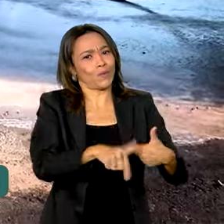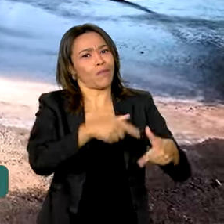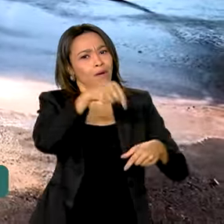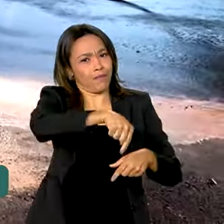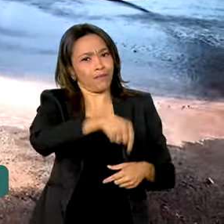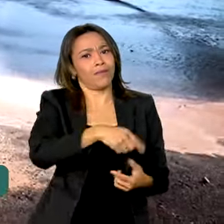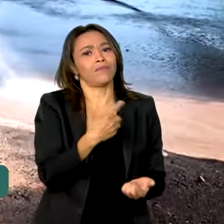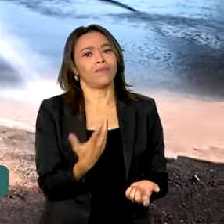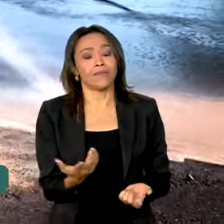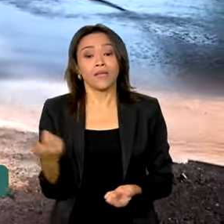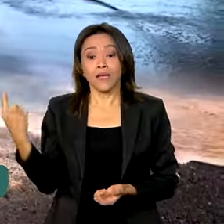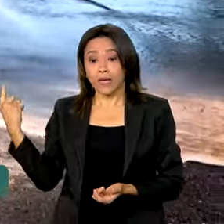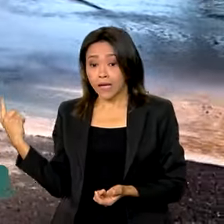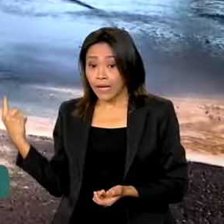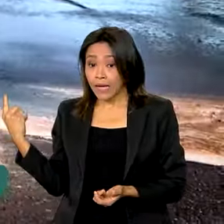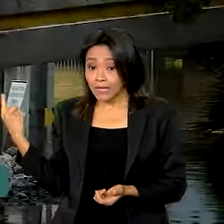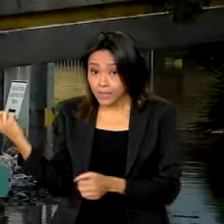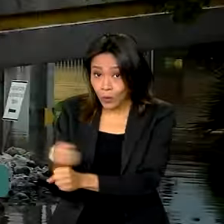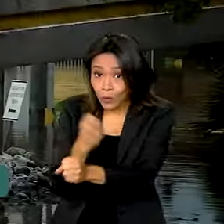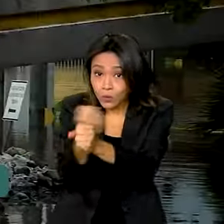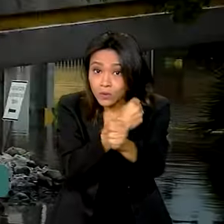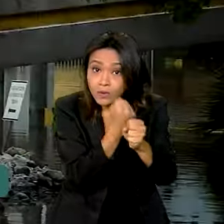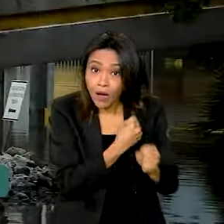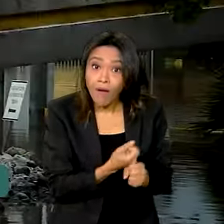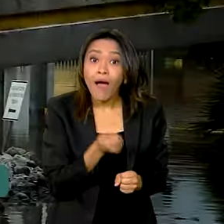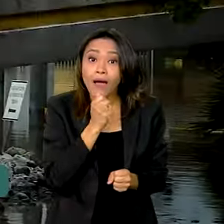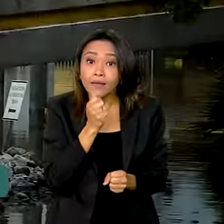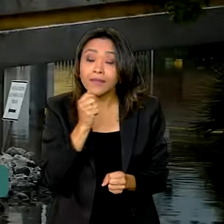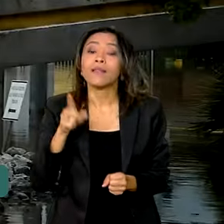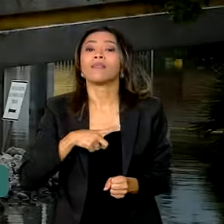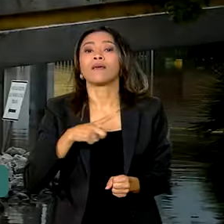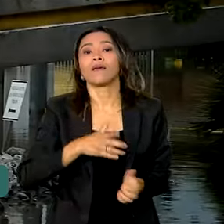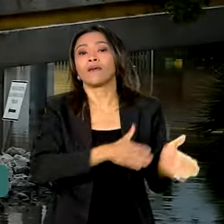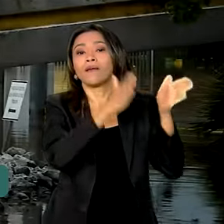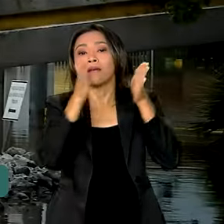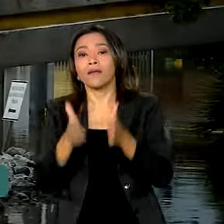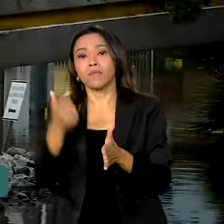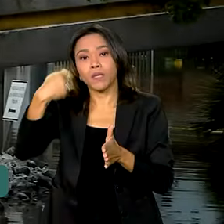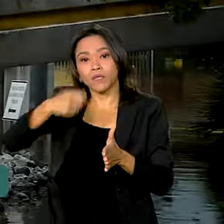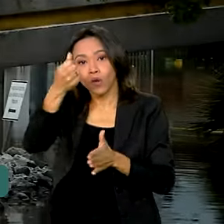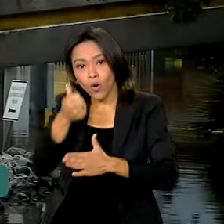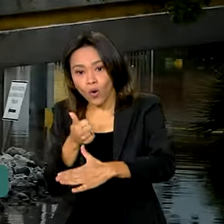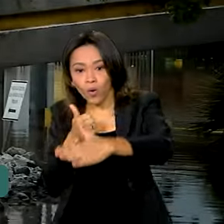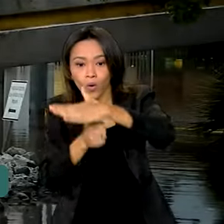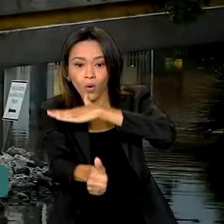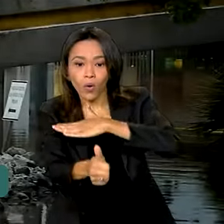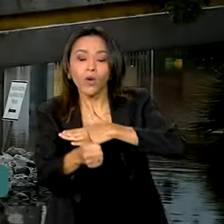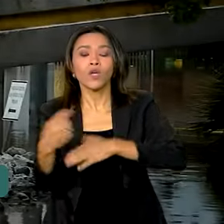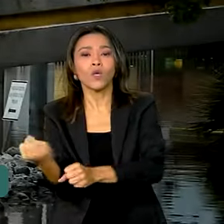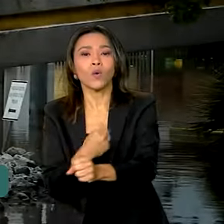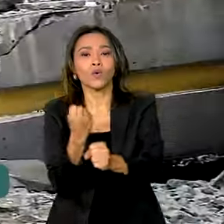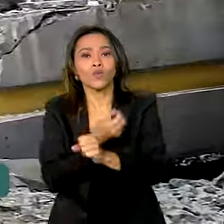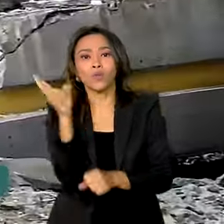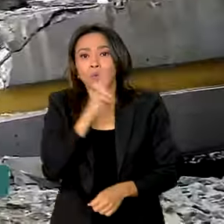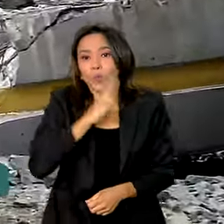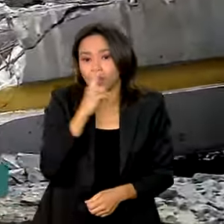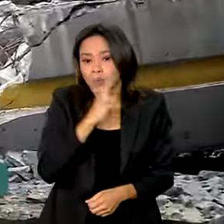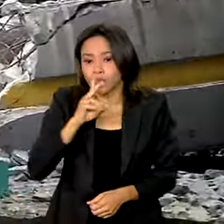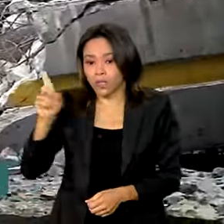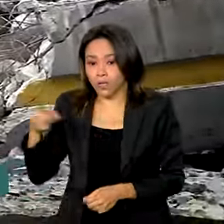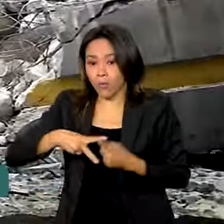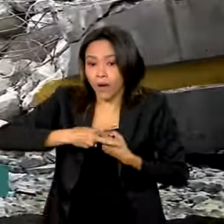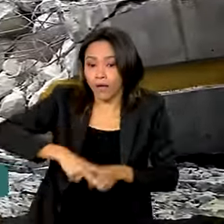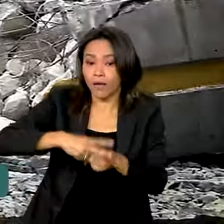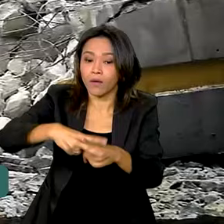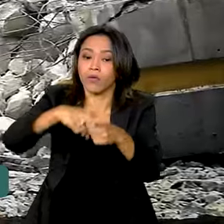aqui. Além dessas obras previstas, o governo federal também precisou investir em obras emergenciais para a recuperação das